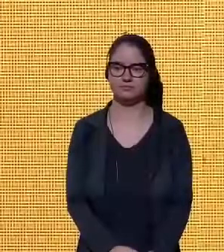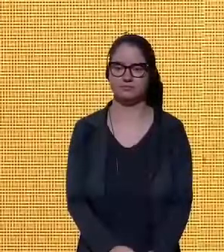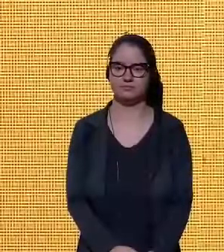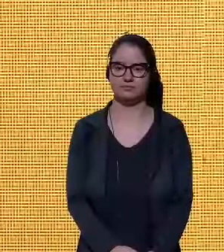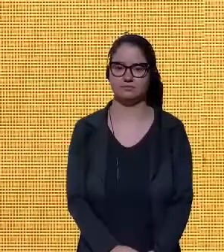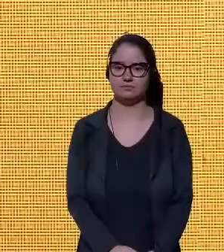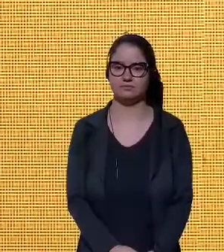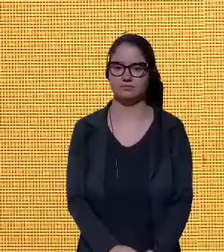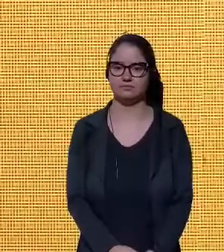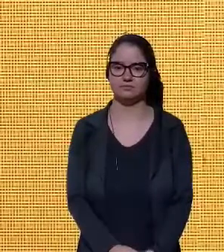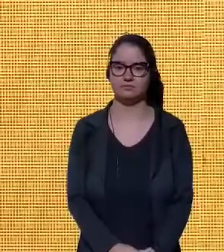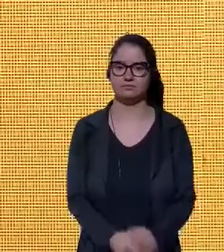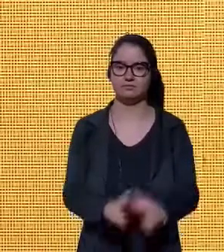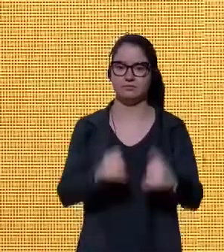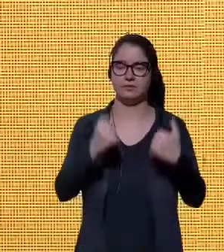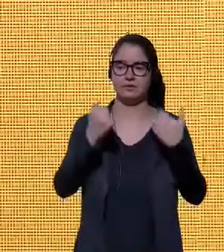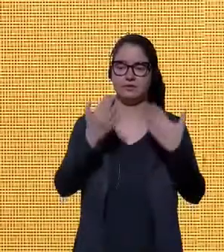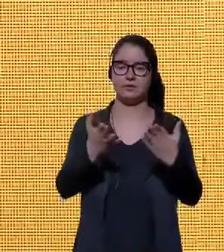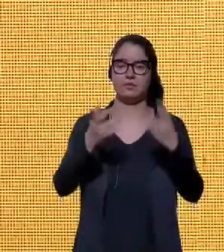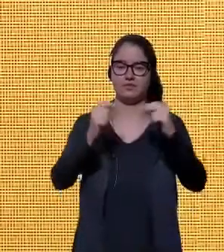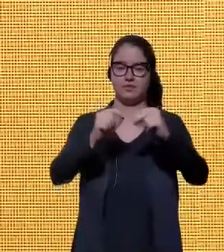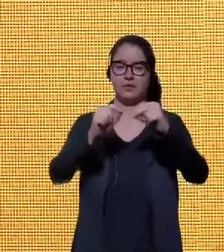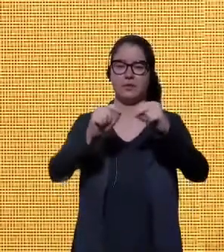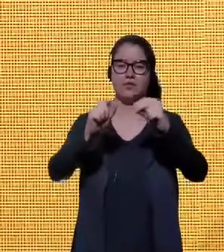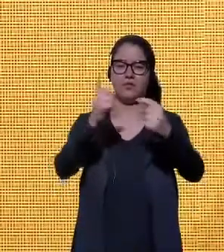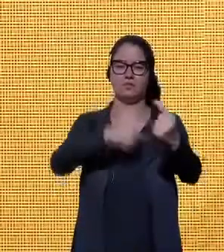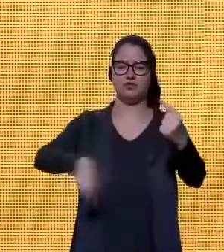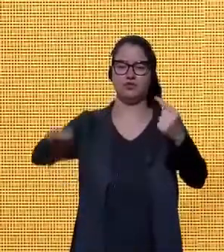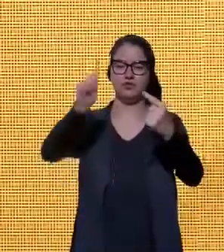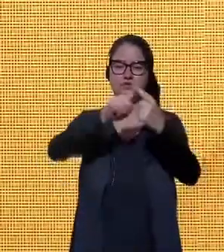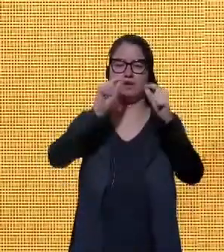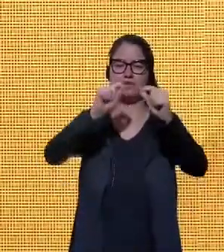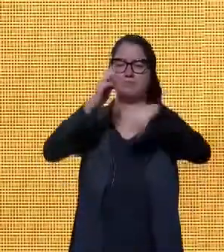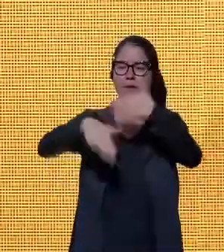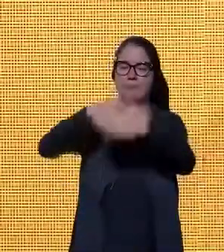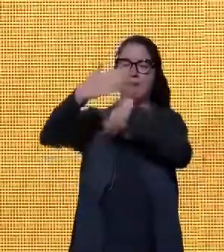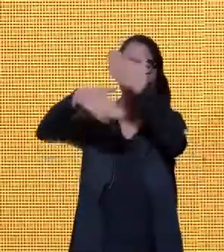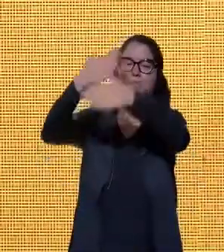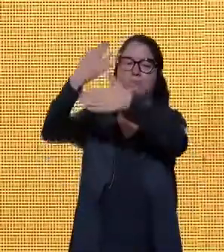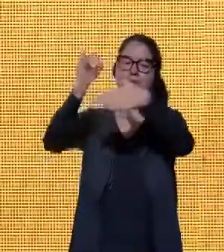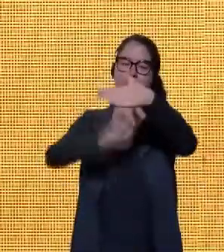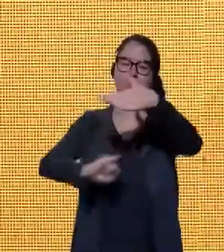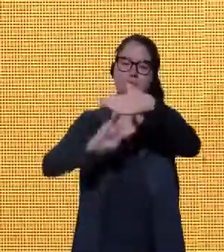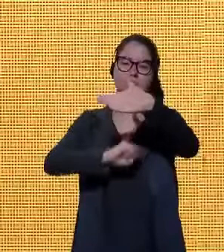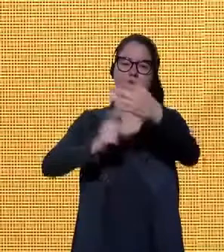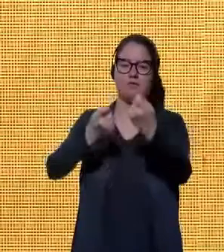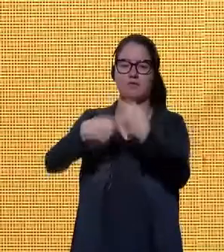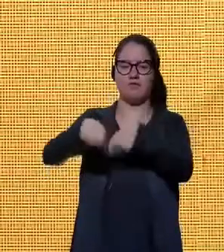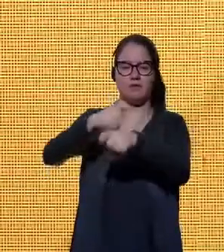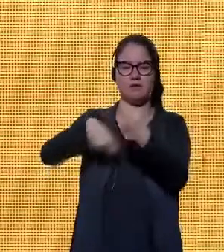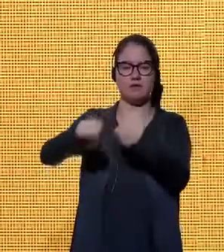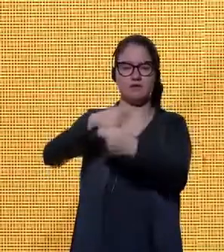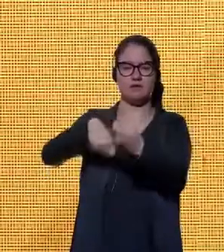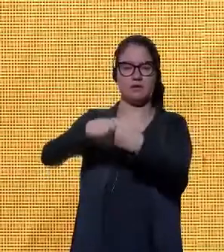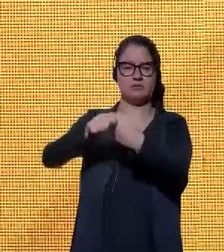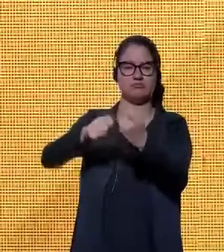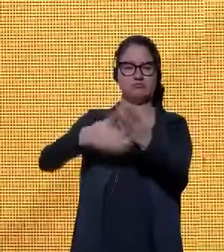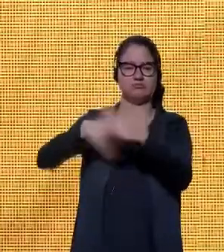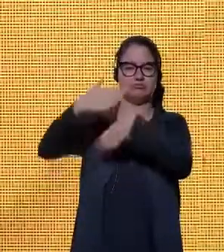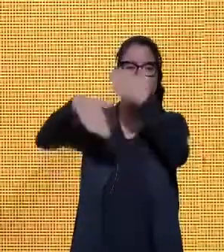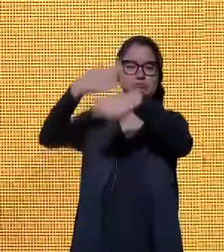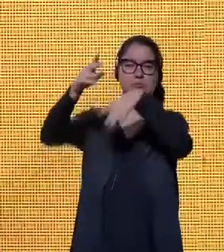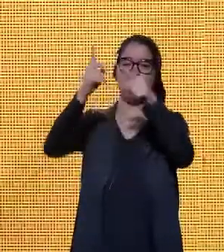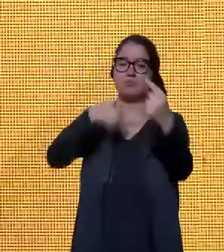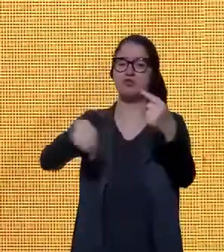Visando potencializar a contribuição das instituições financeiras de desenvolvimento do país para o cumprimento dos